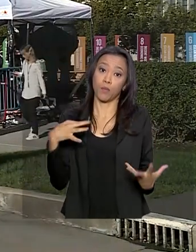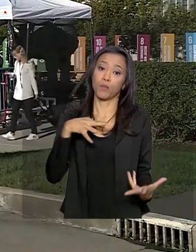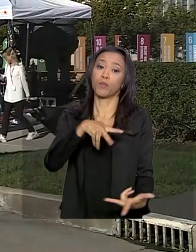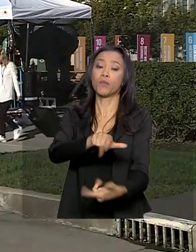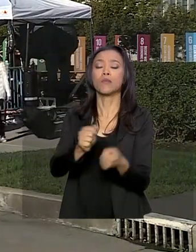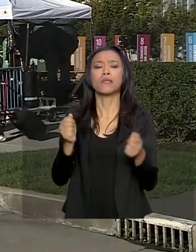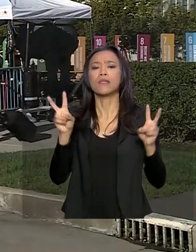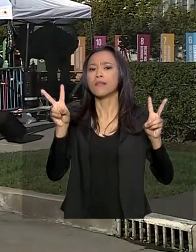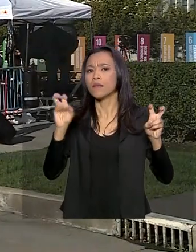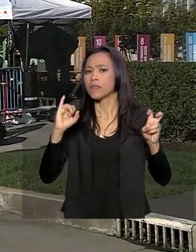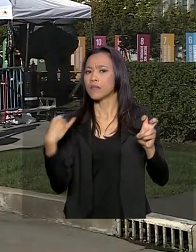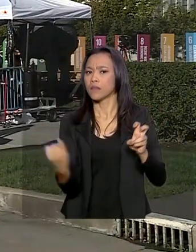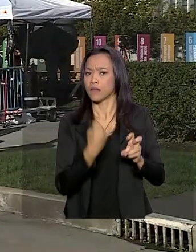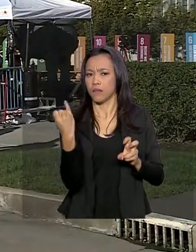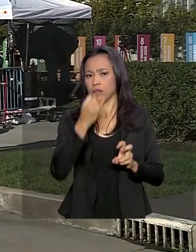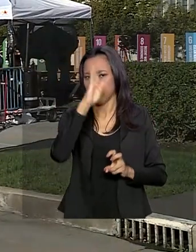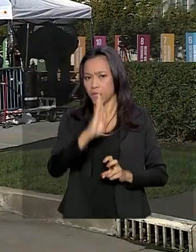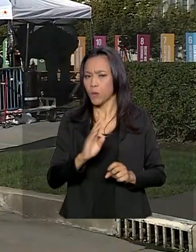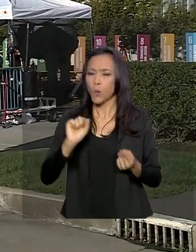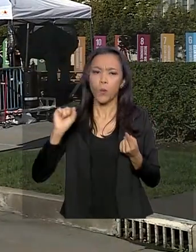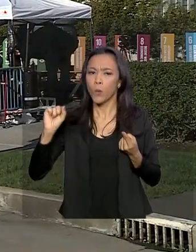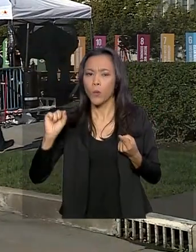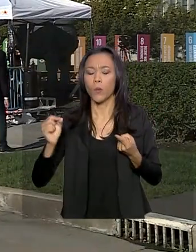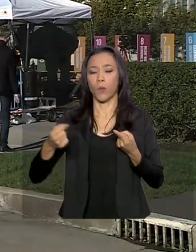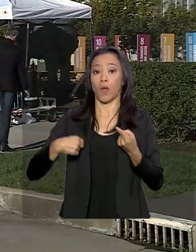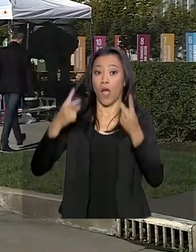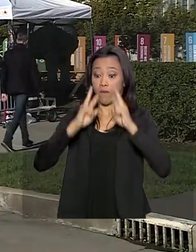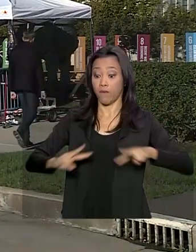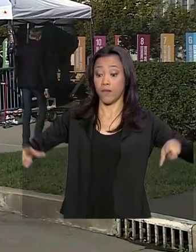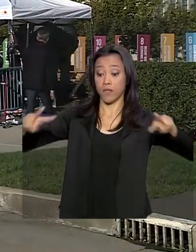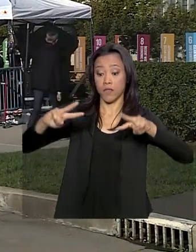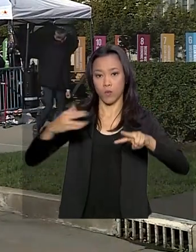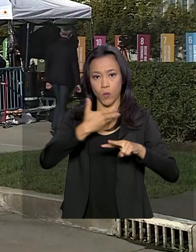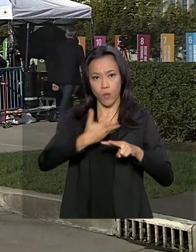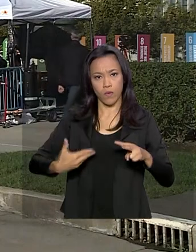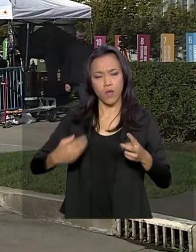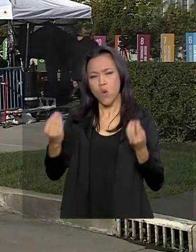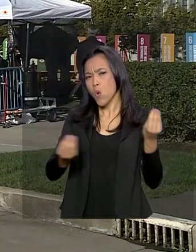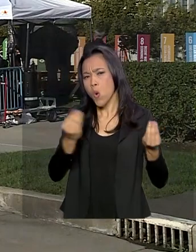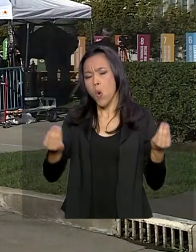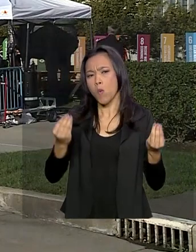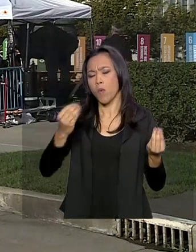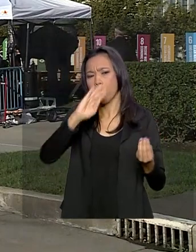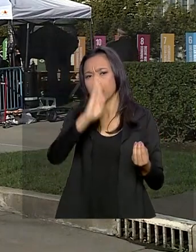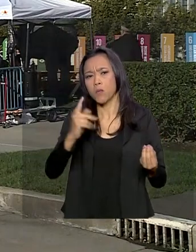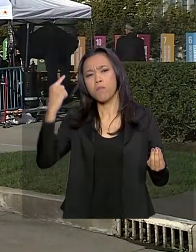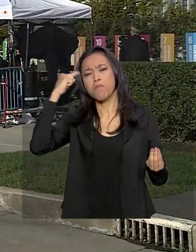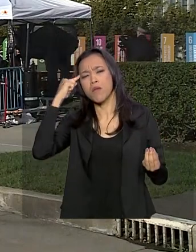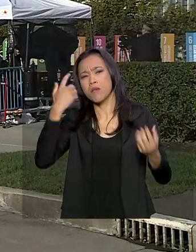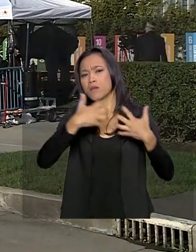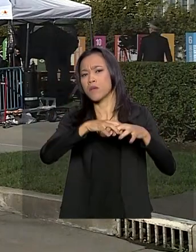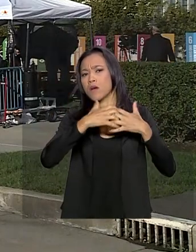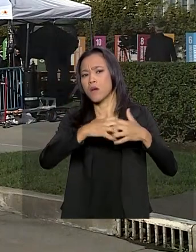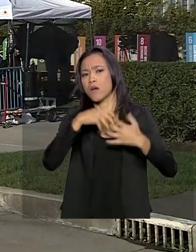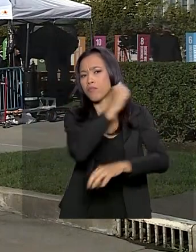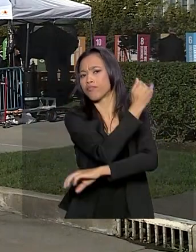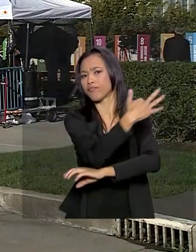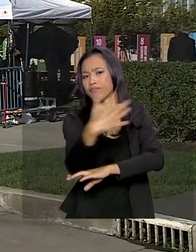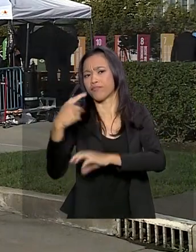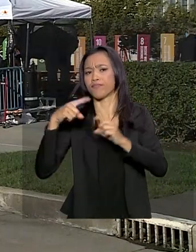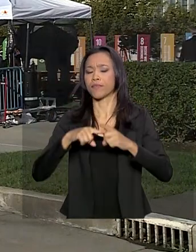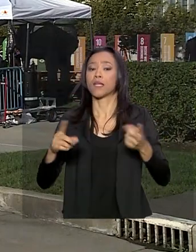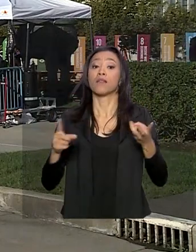importantes para o Brasil, que são a visão do governo, a forma como o Brasil pensa sobre meio ambiente, desenvolvimento sustentável,